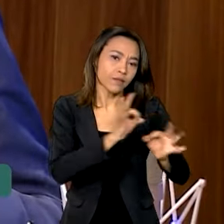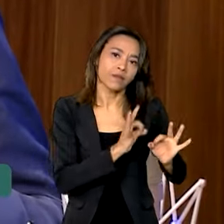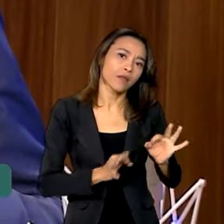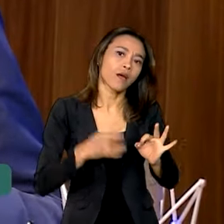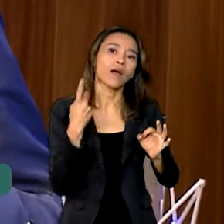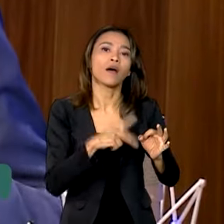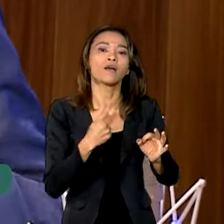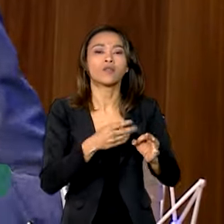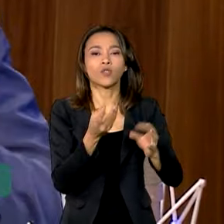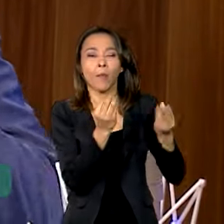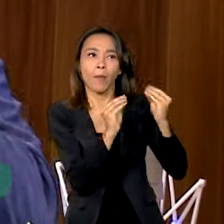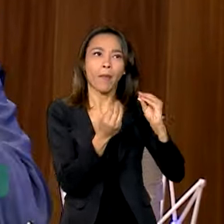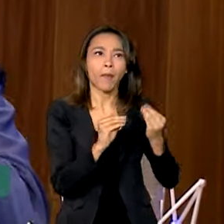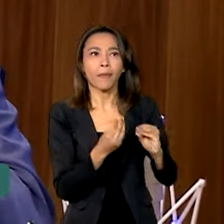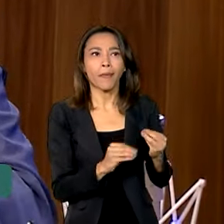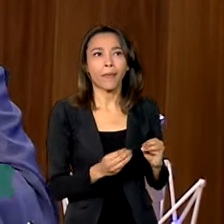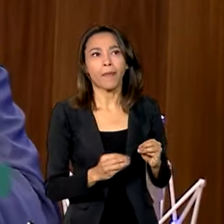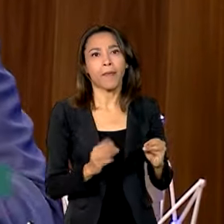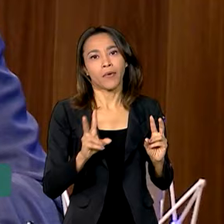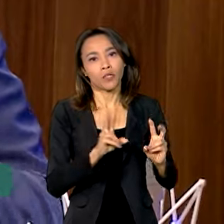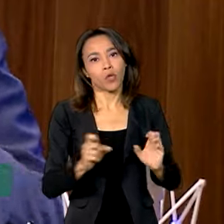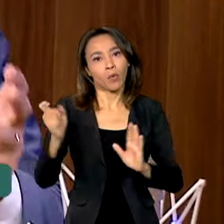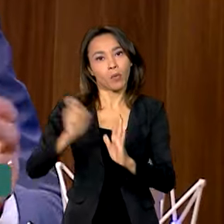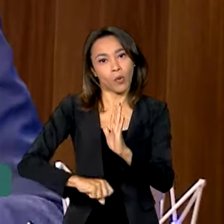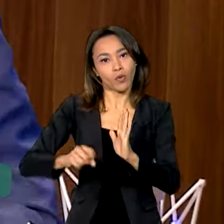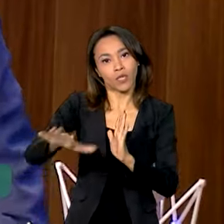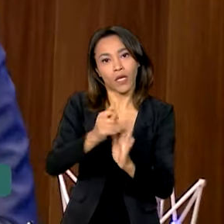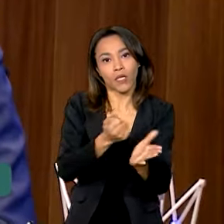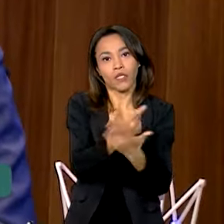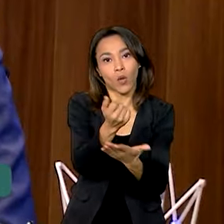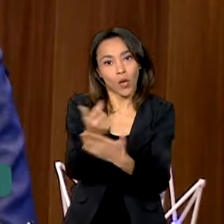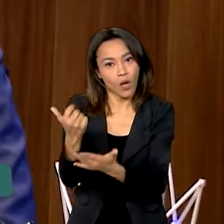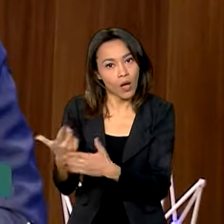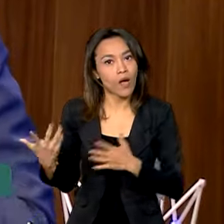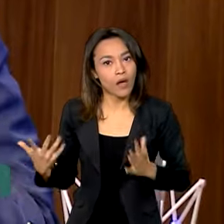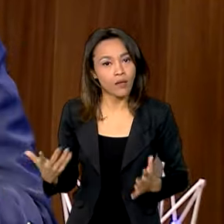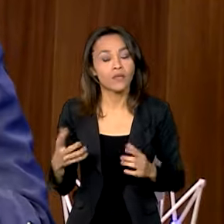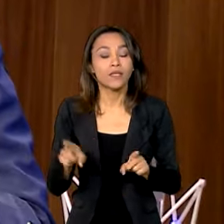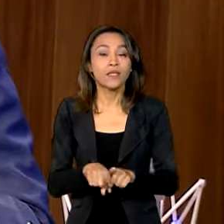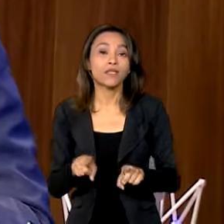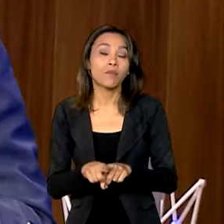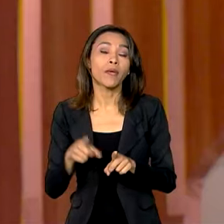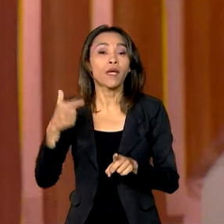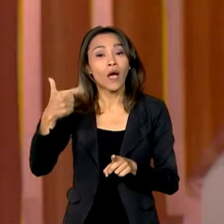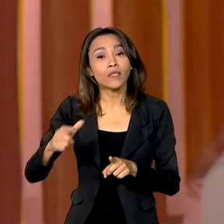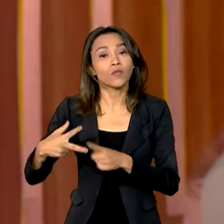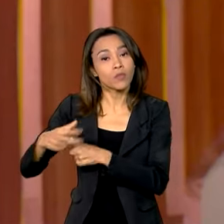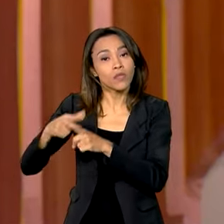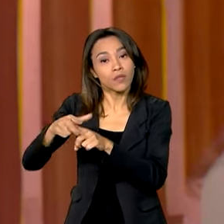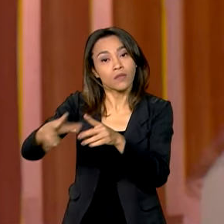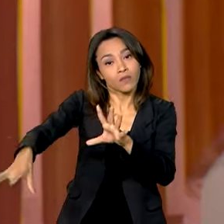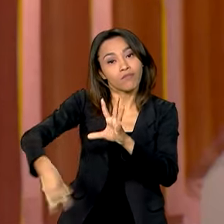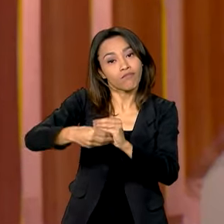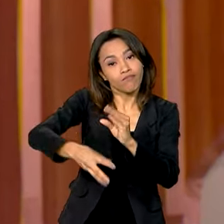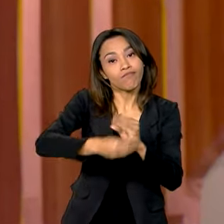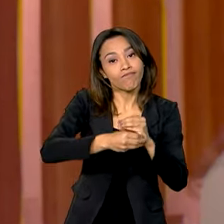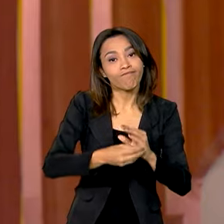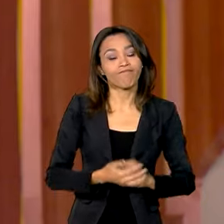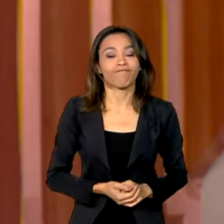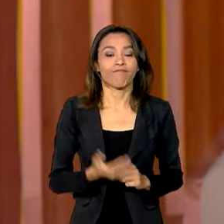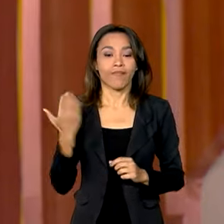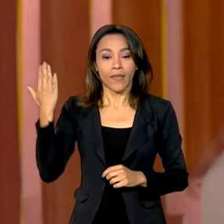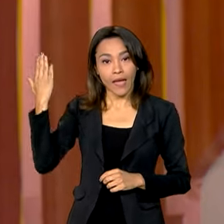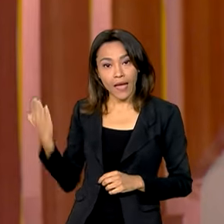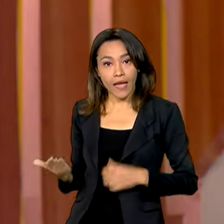do tributo sobre o consumo, e passar a considerar as reformas adicionais. Haddad também